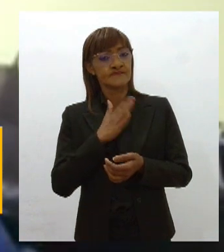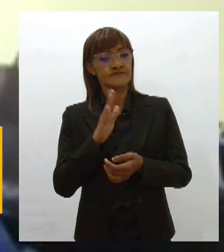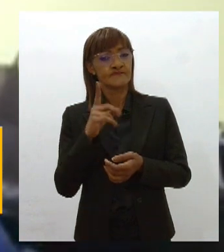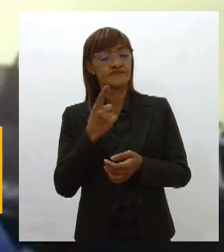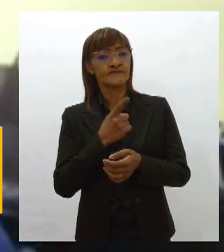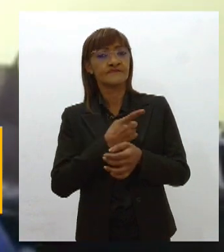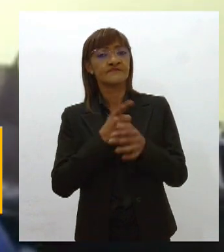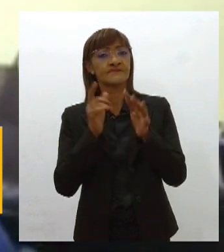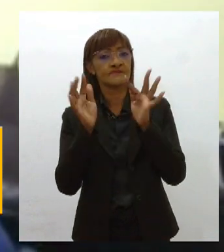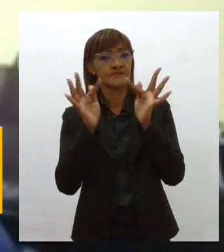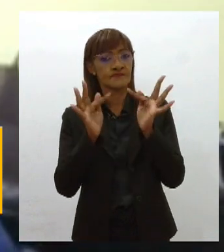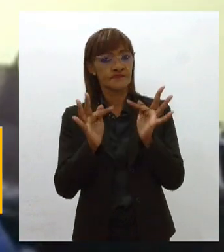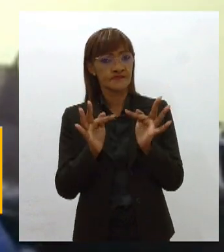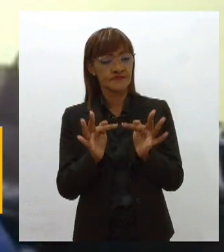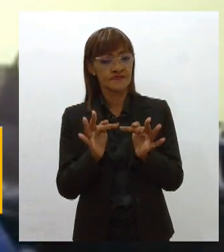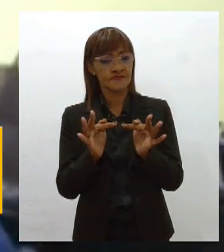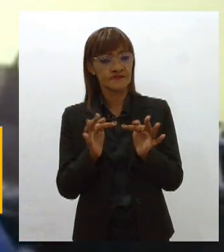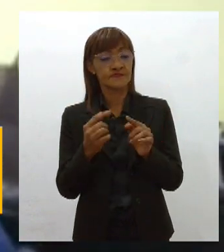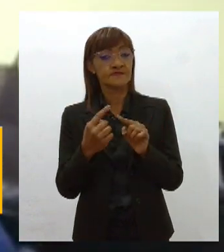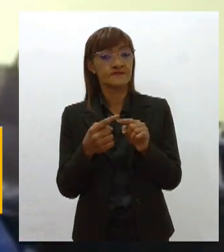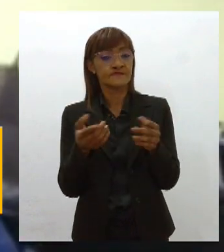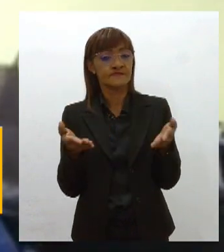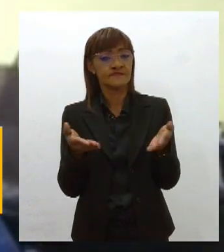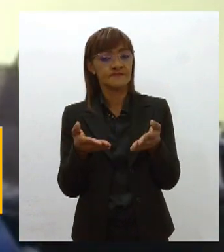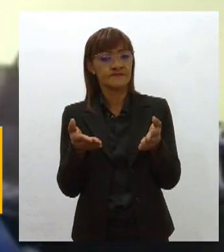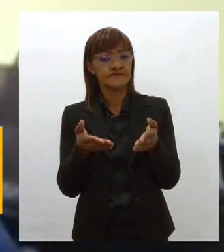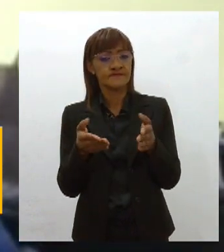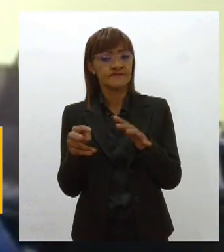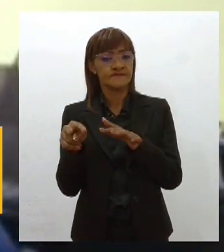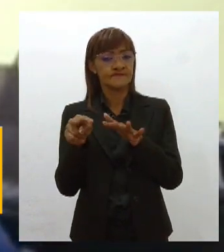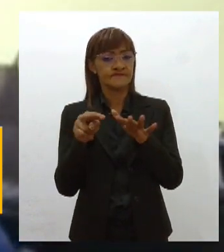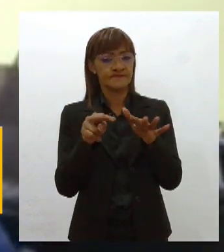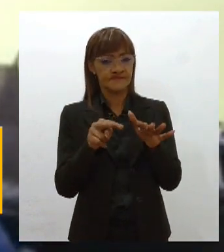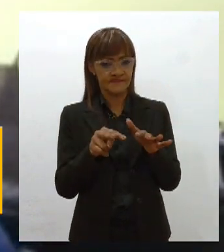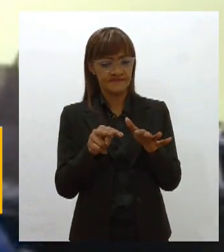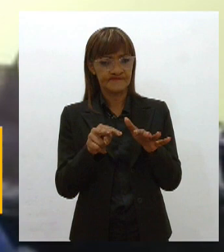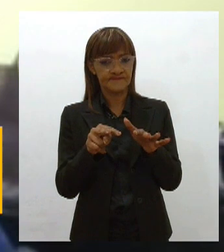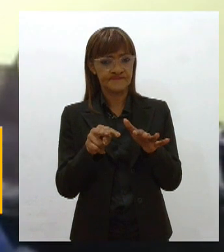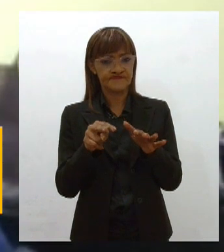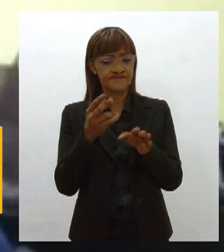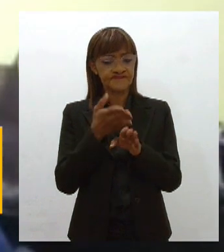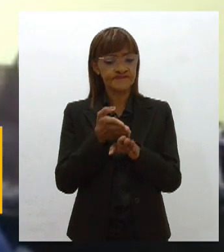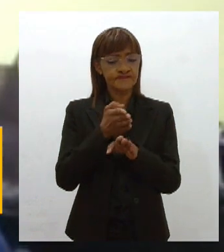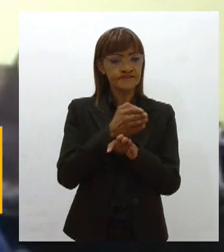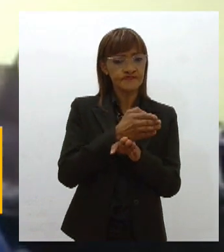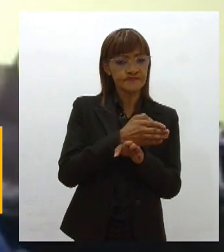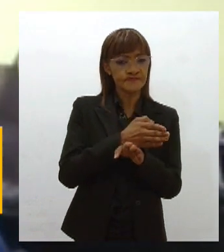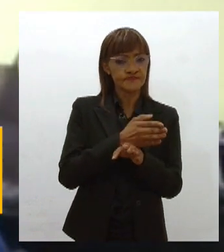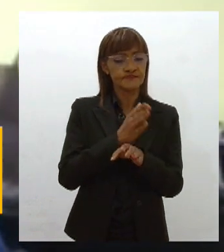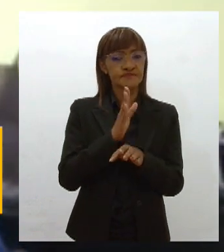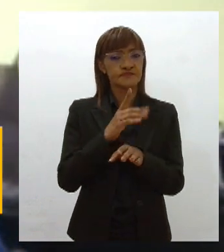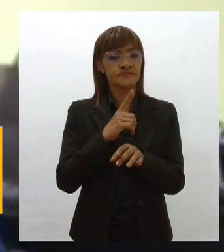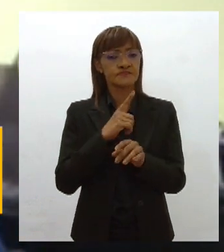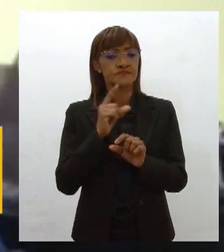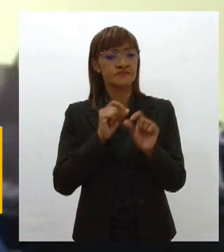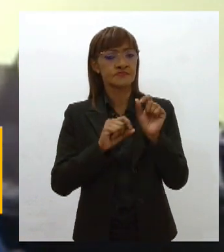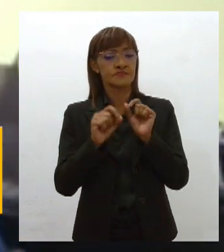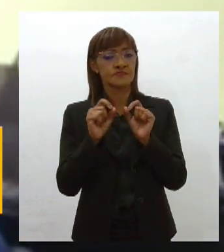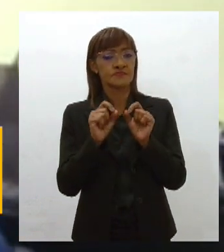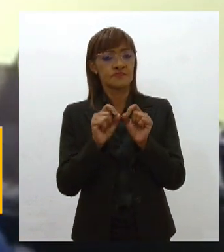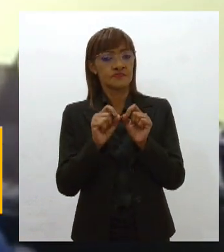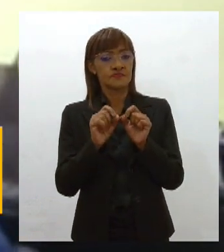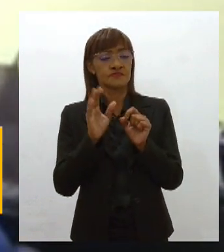porque essa casa, essa semana, realizou um grande... Semana passada. Realizou um grande intento da vontade, da